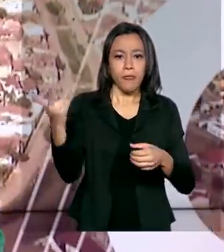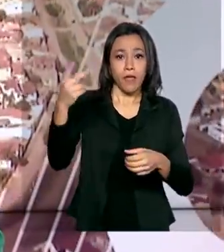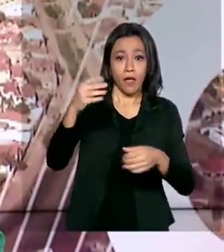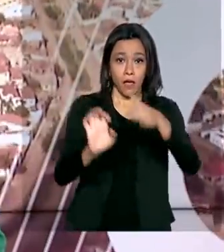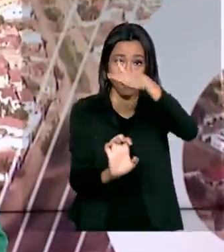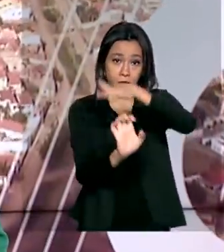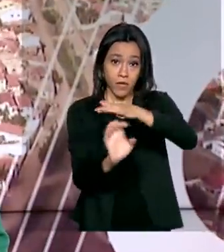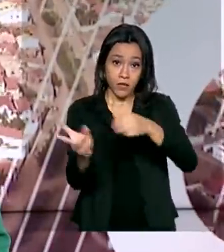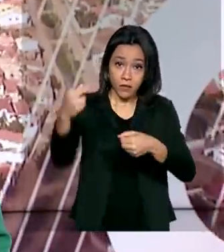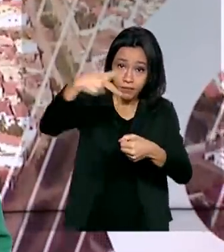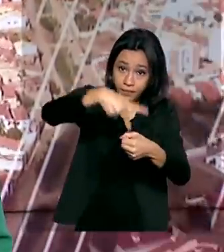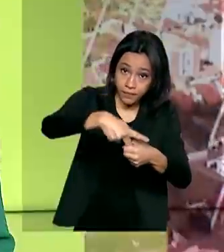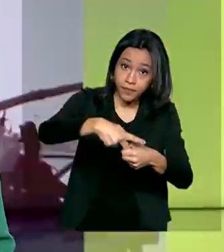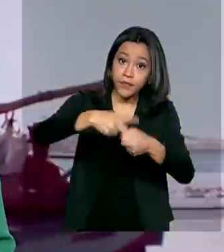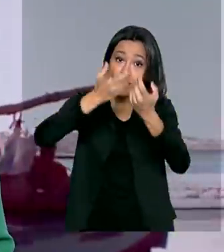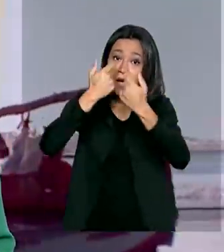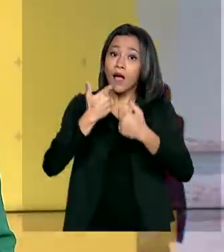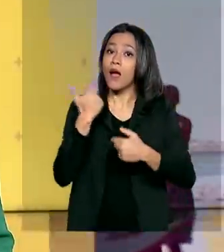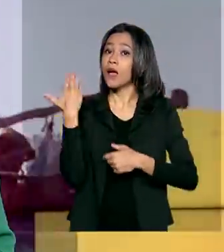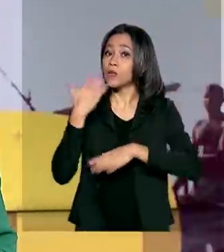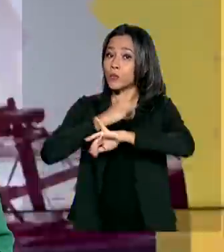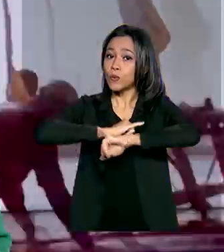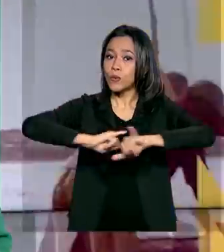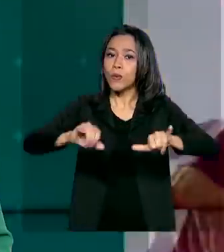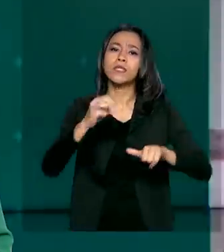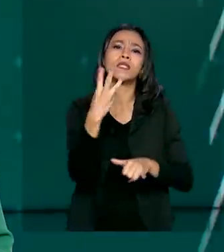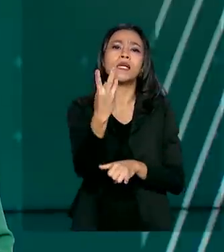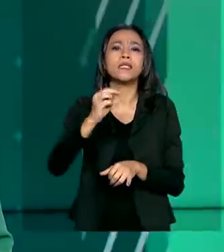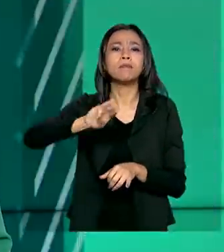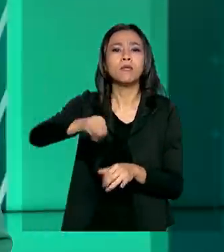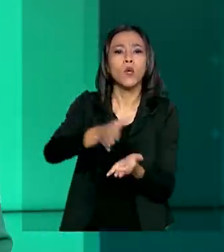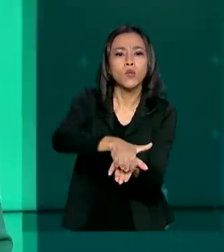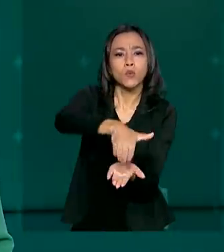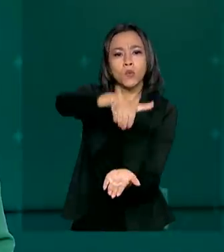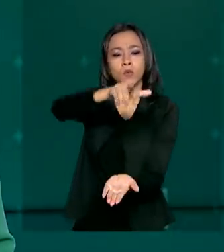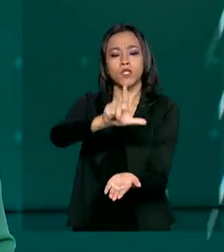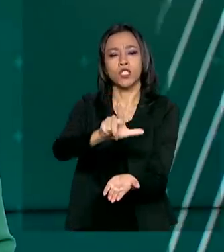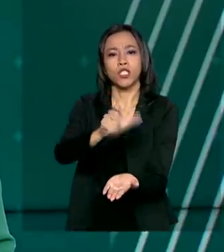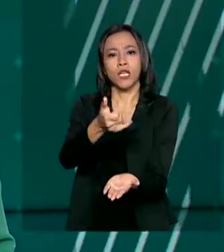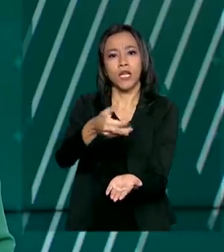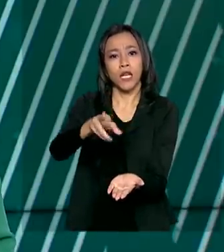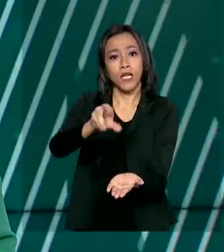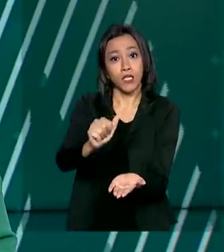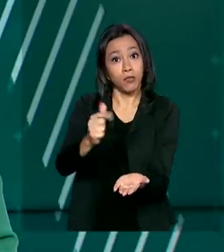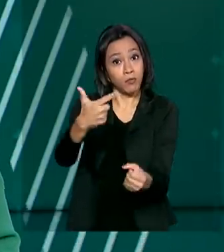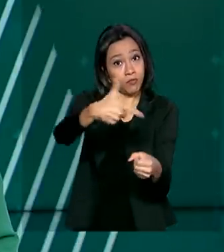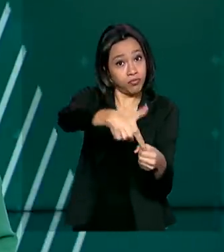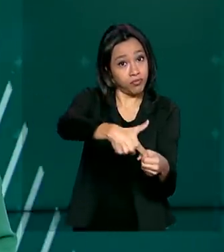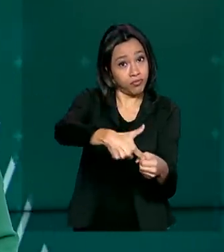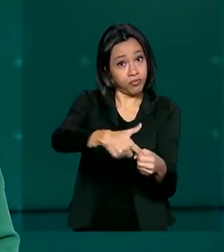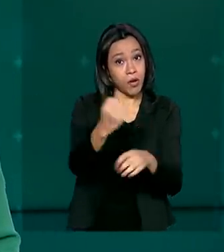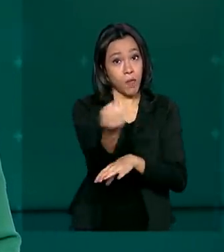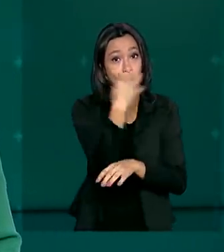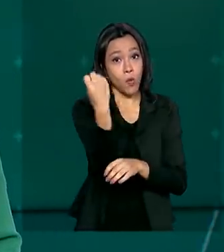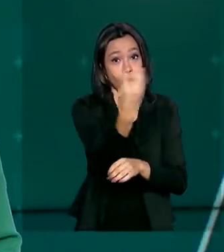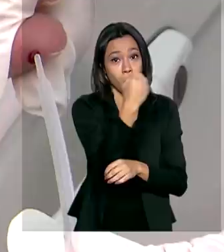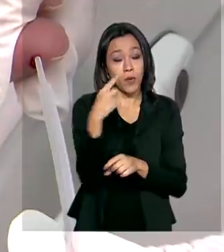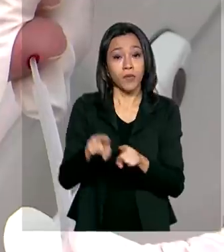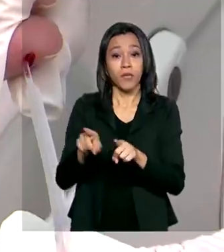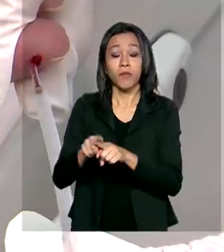anunciou a doação de 3 milhões de litros de combustível para abastecer ambulâncias e hospitais de campanha.